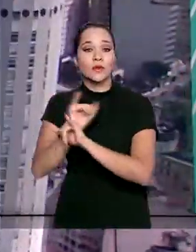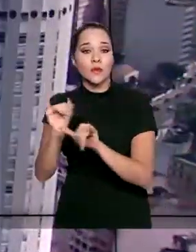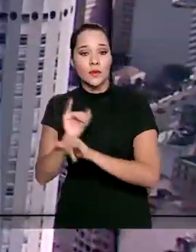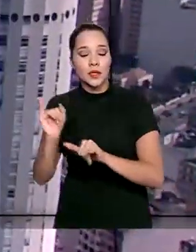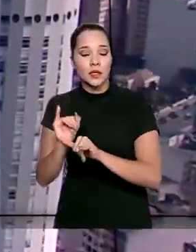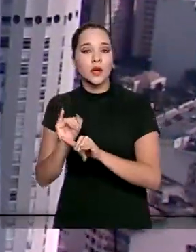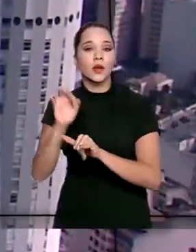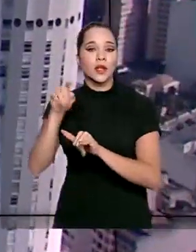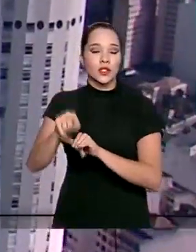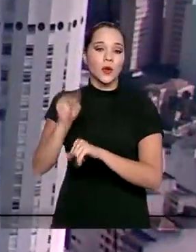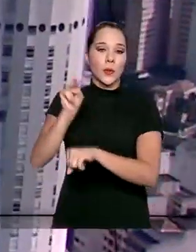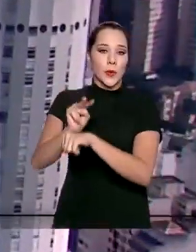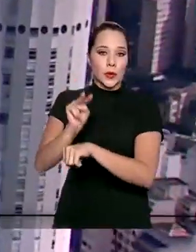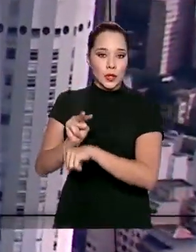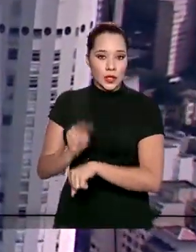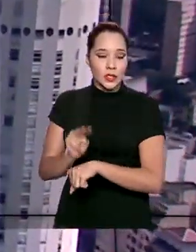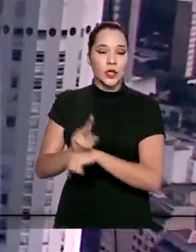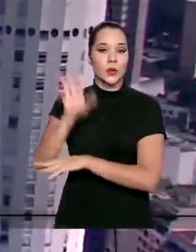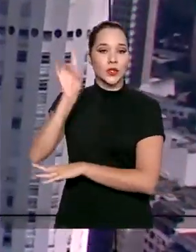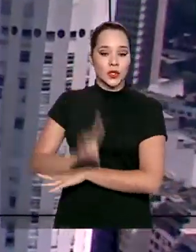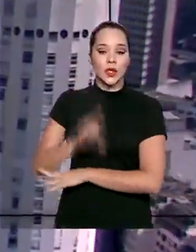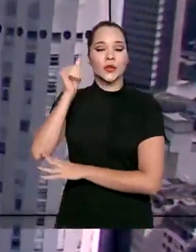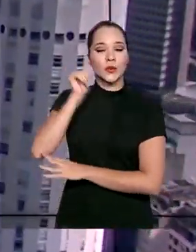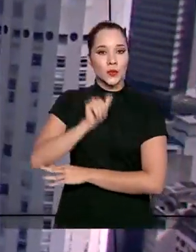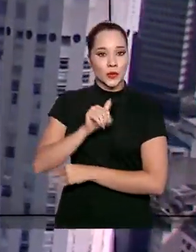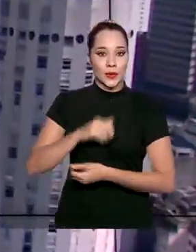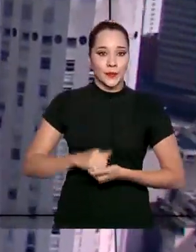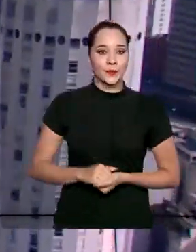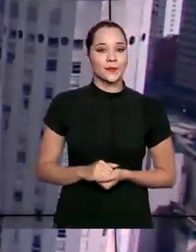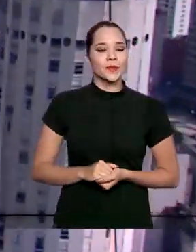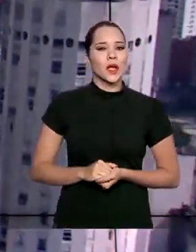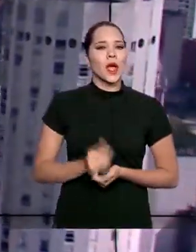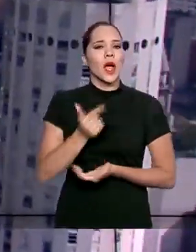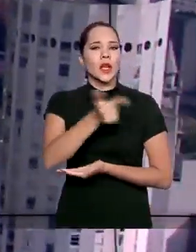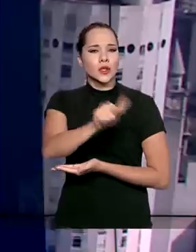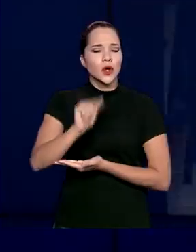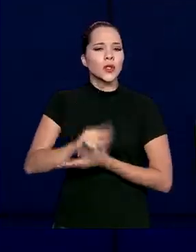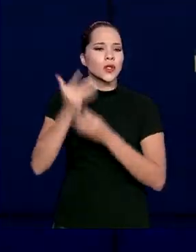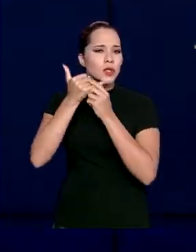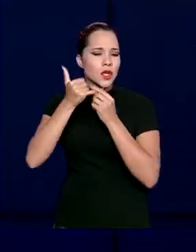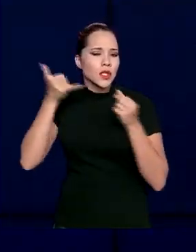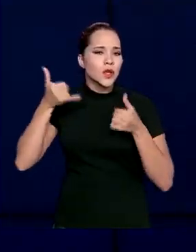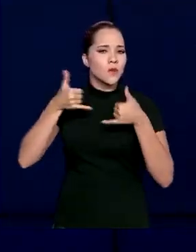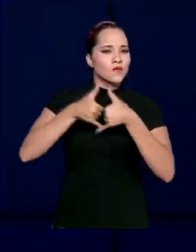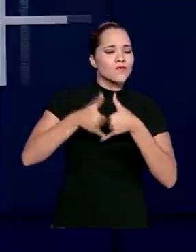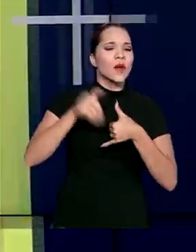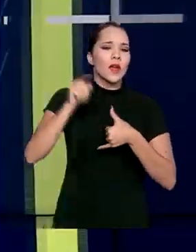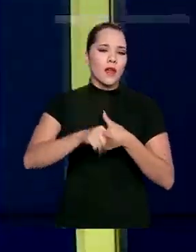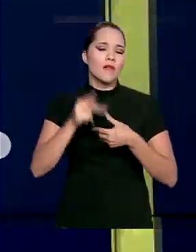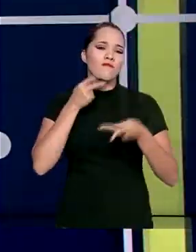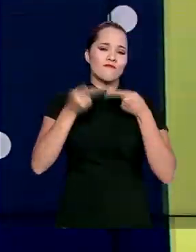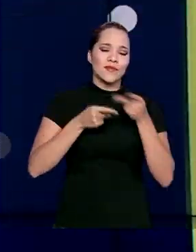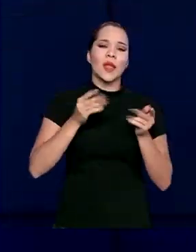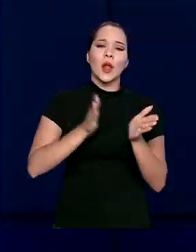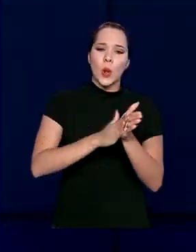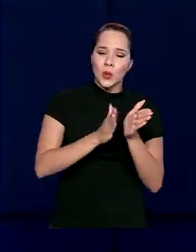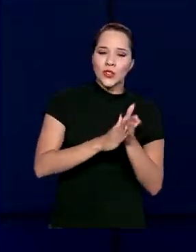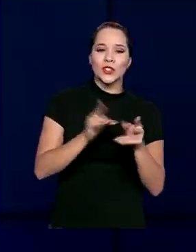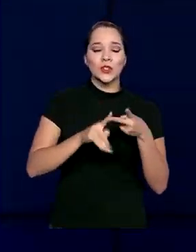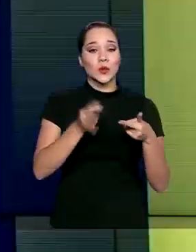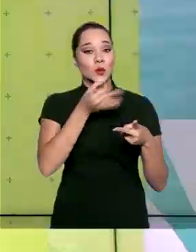sobre a rede de proteção e direitos das mulheres. As demais chamadas foram manifestações como elogios,